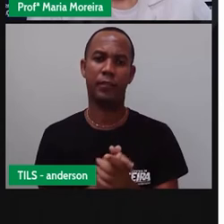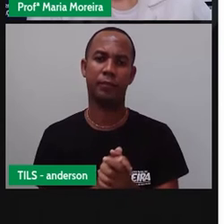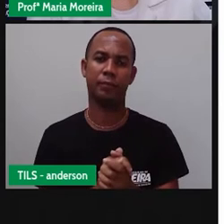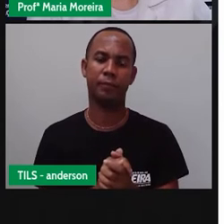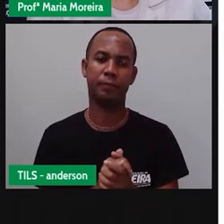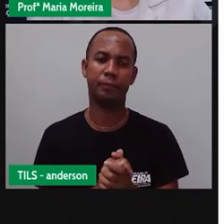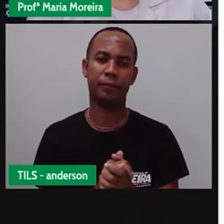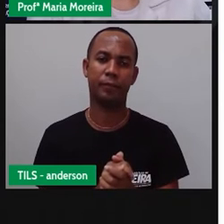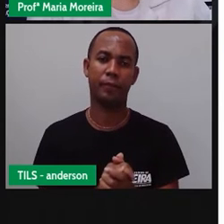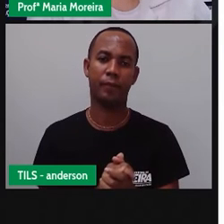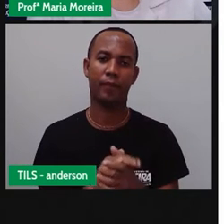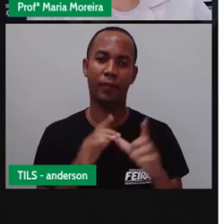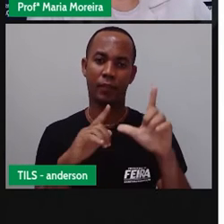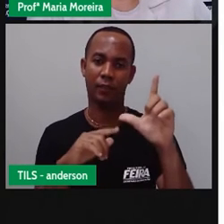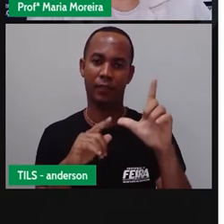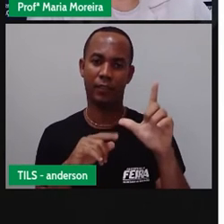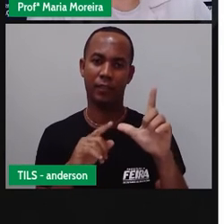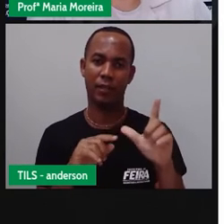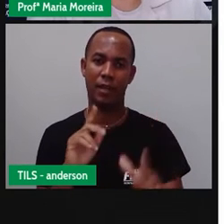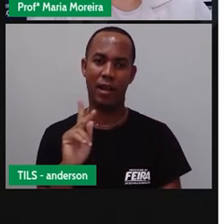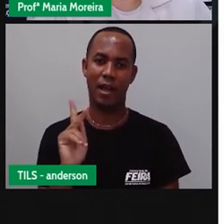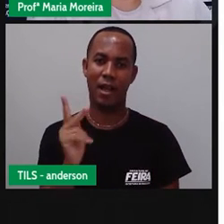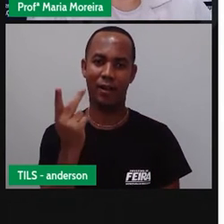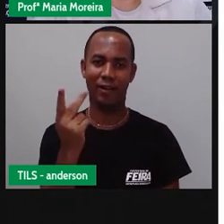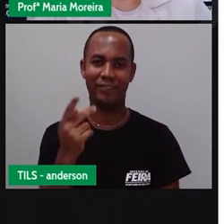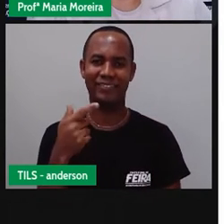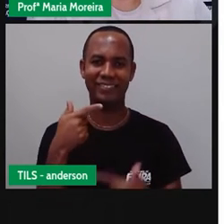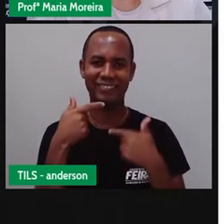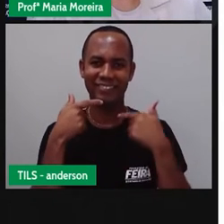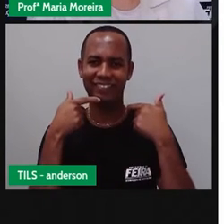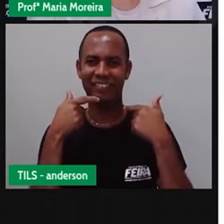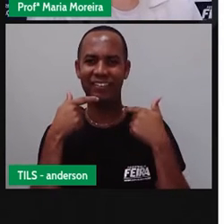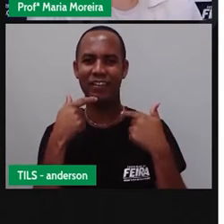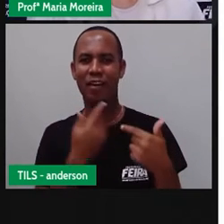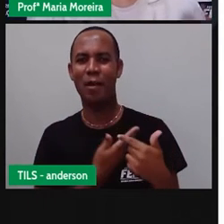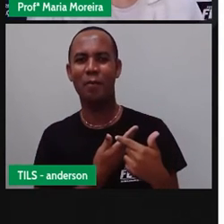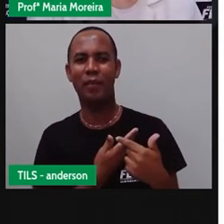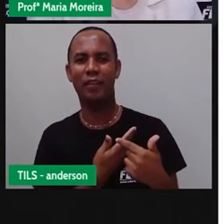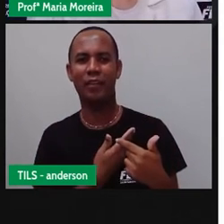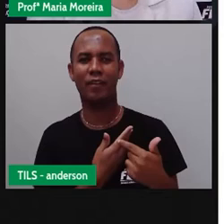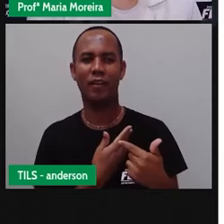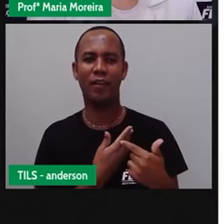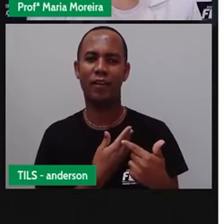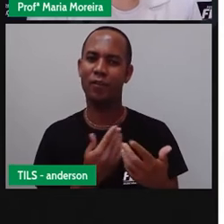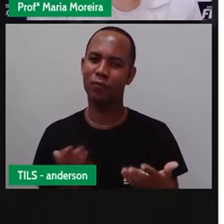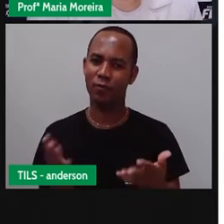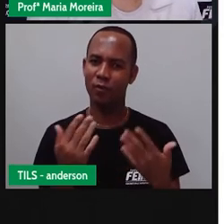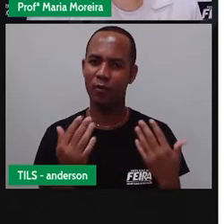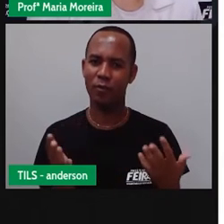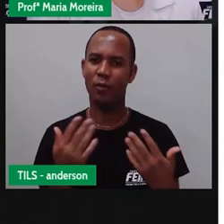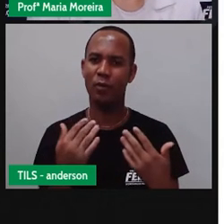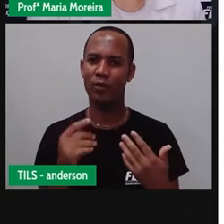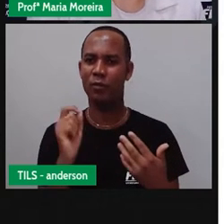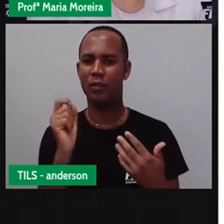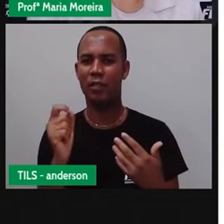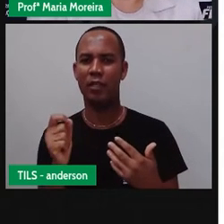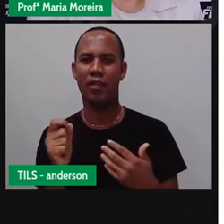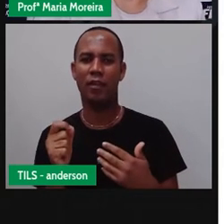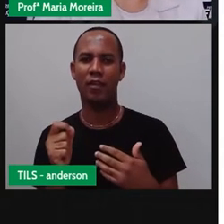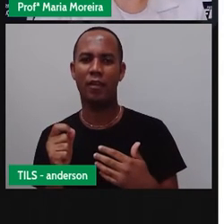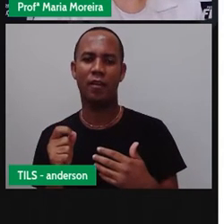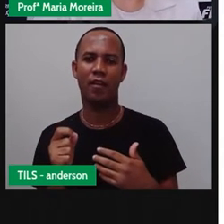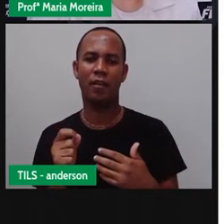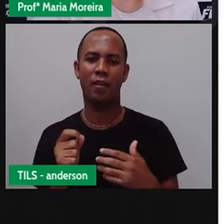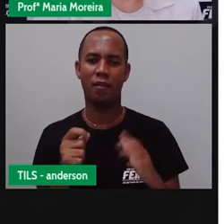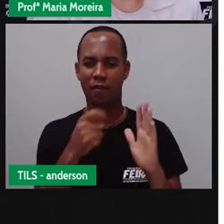A letra H sorriu e pediu para as amigas. Vamos então fazer uma lista de palavras que